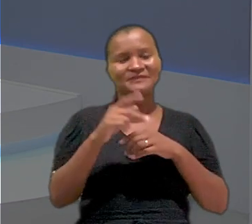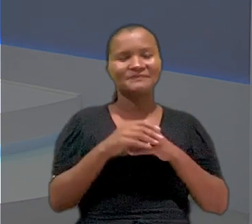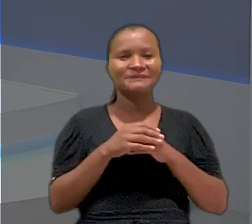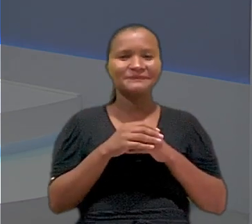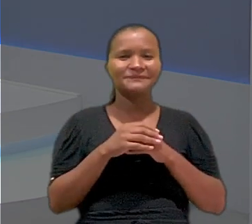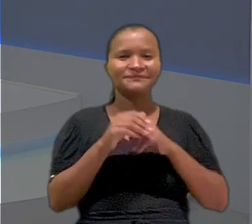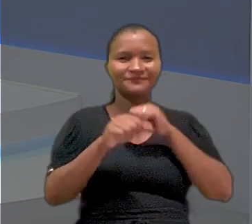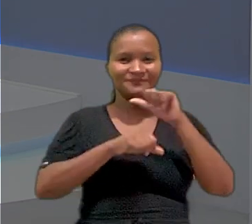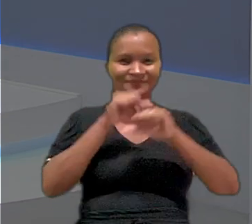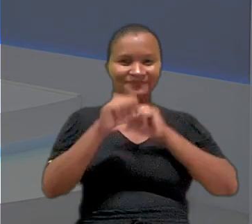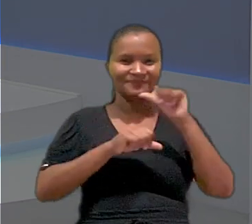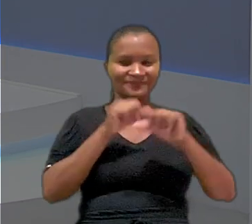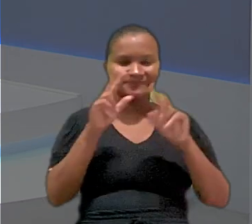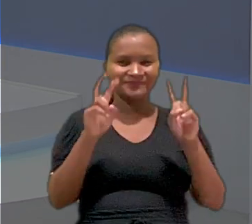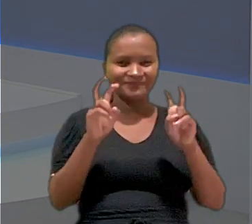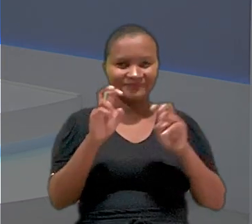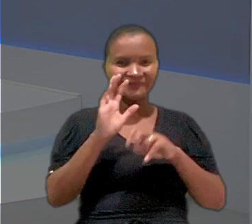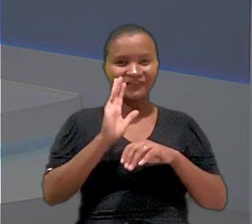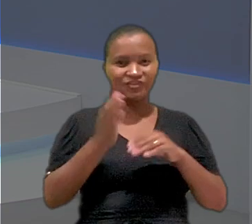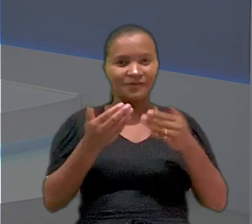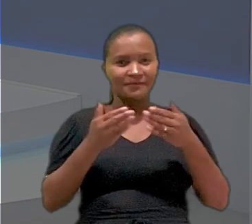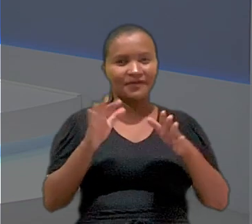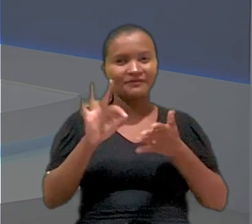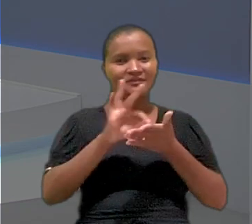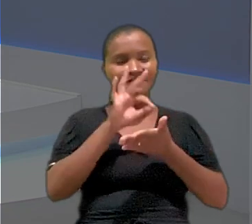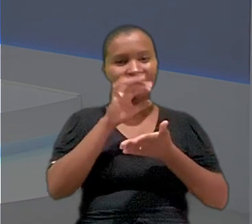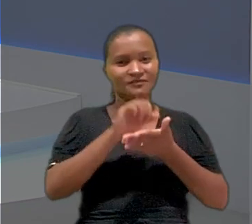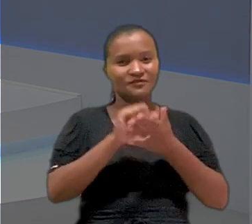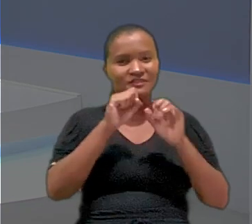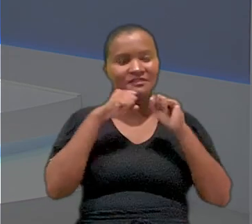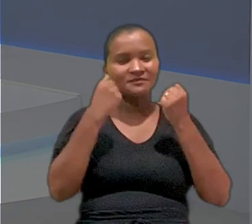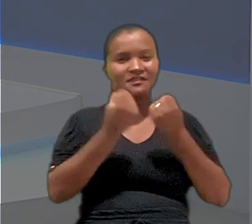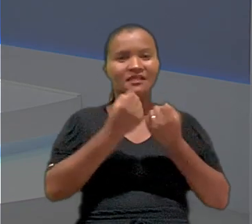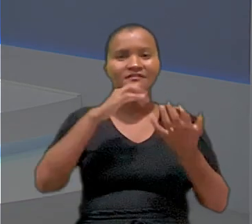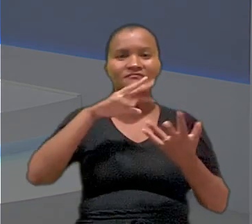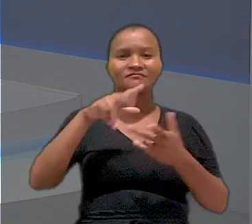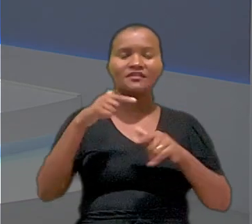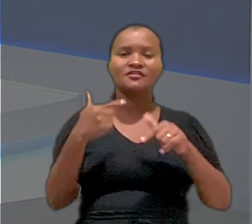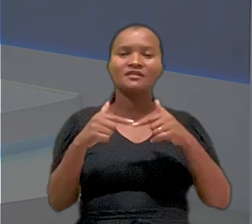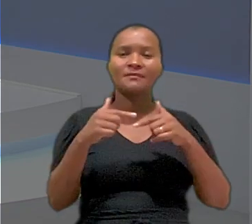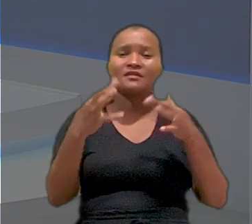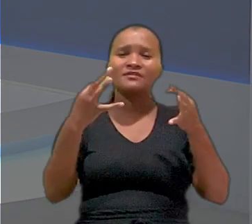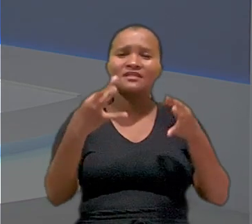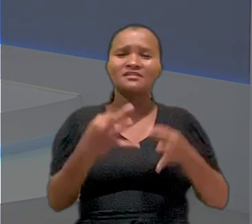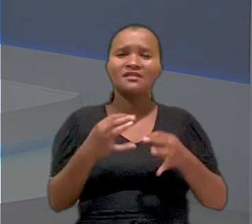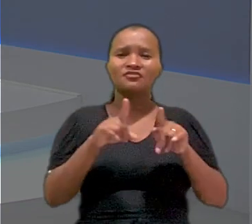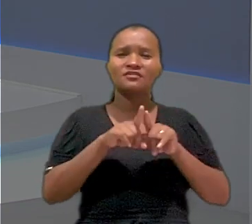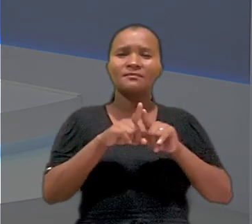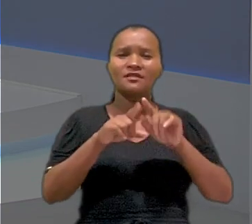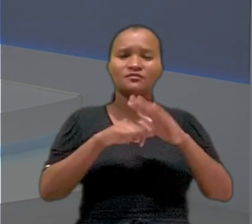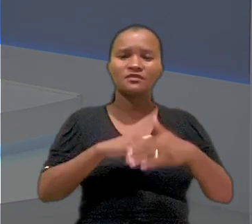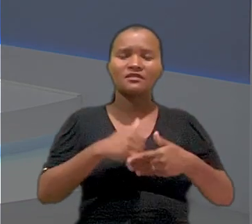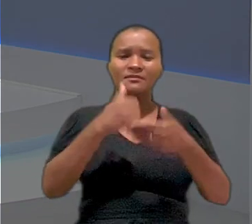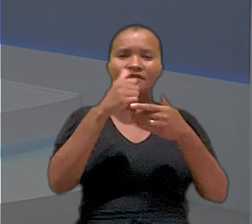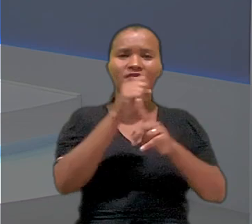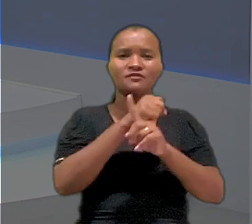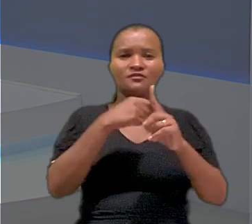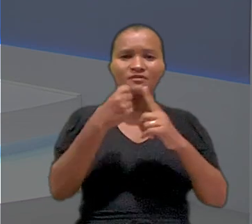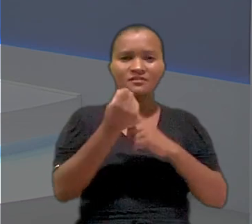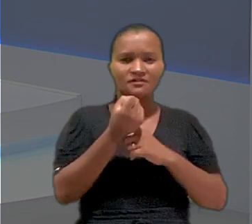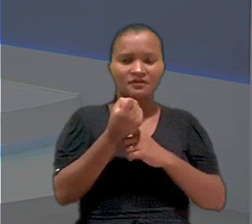trabalho para você. E mudando de assunto, já estão abertas as inscrições para o Seminário Internacional de Trabalho Decente e